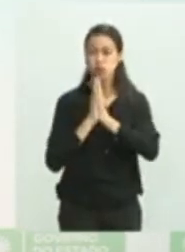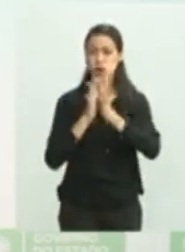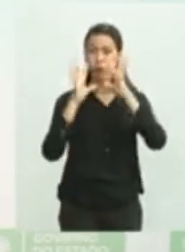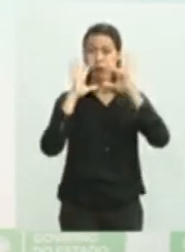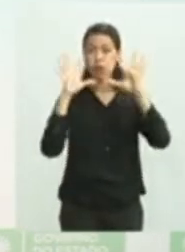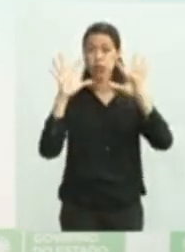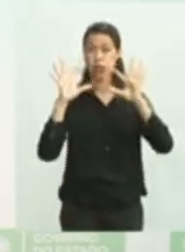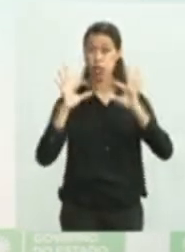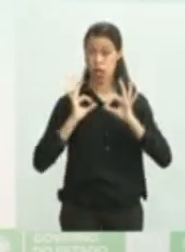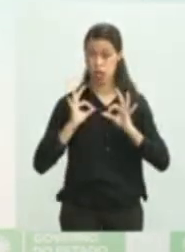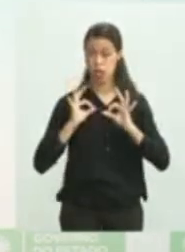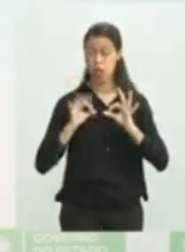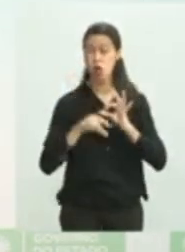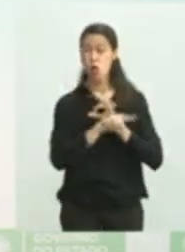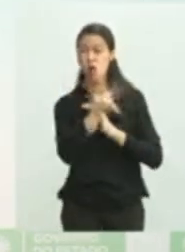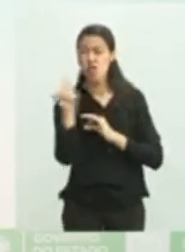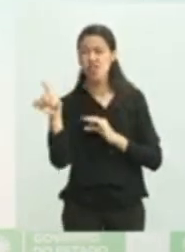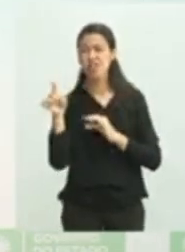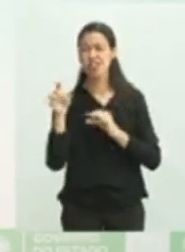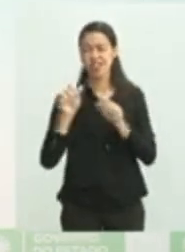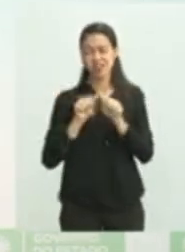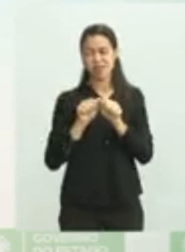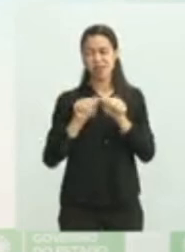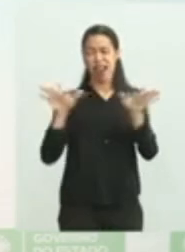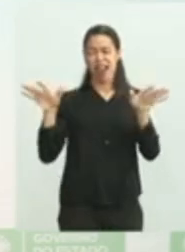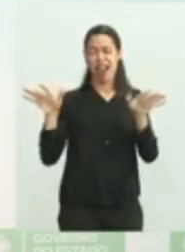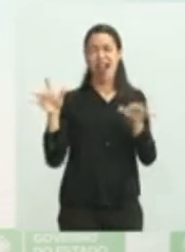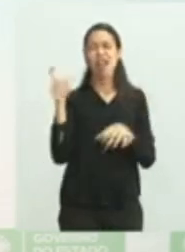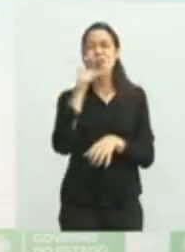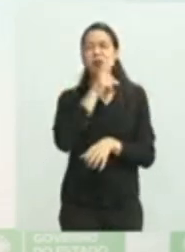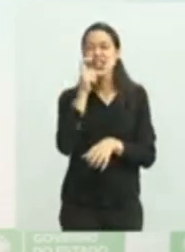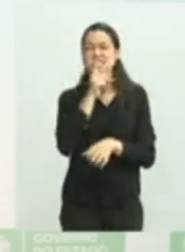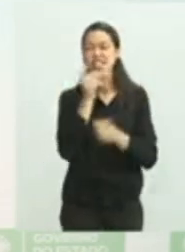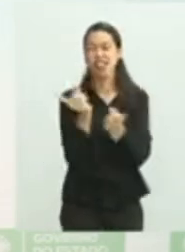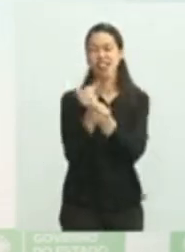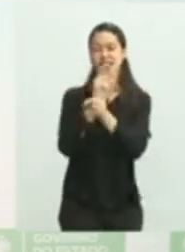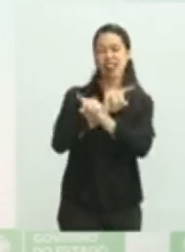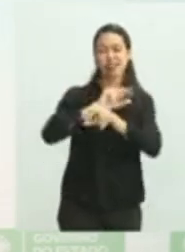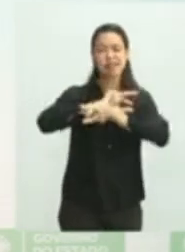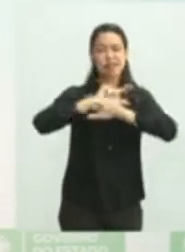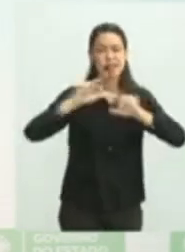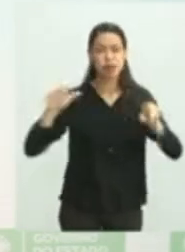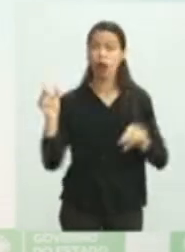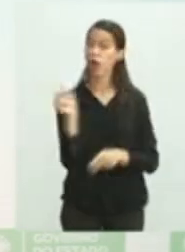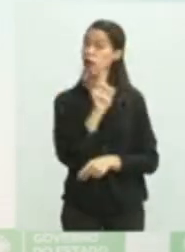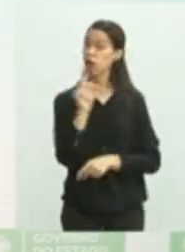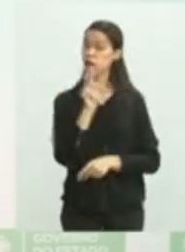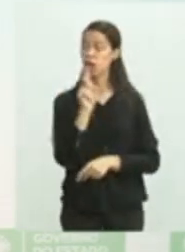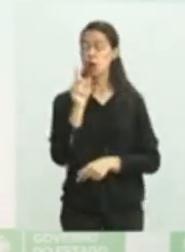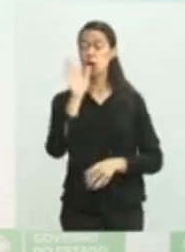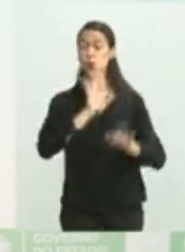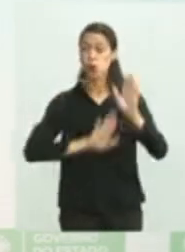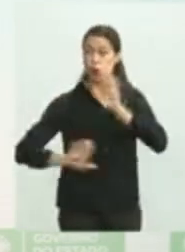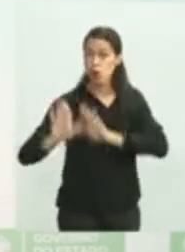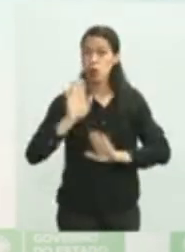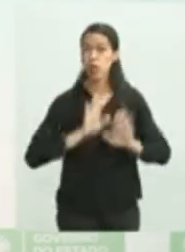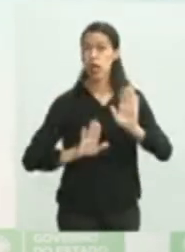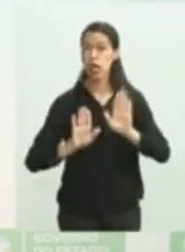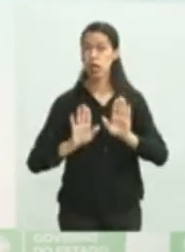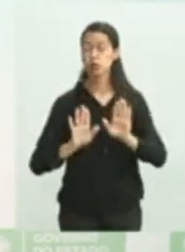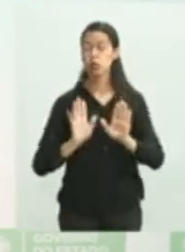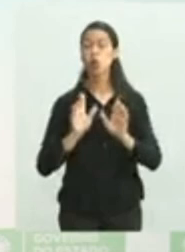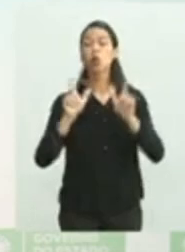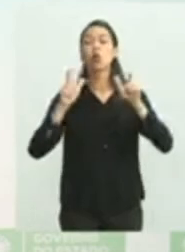distribuição, não compartilhamento de fake news. Todas as informações oficiais estão no site do